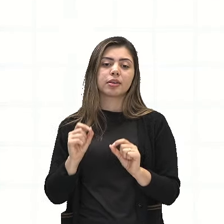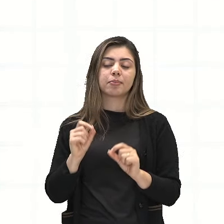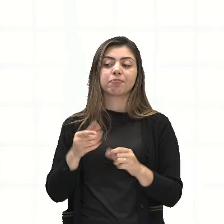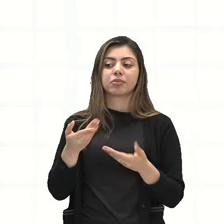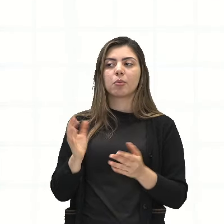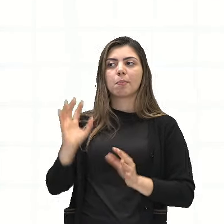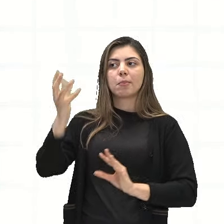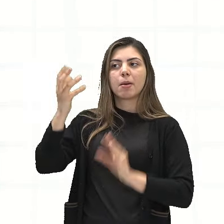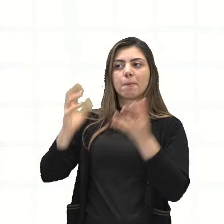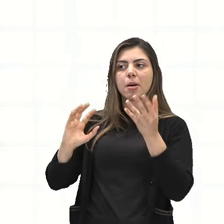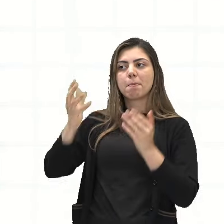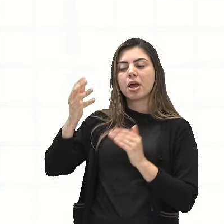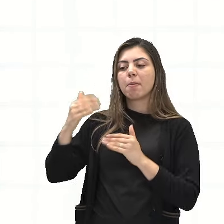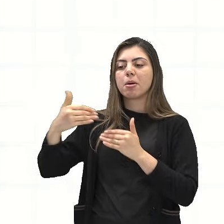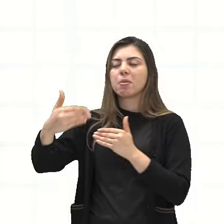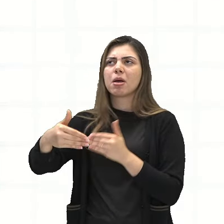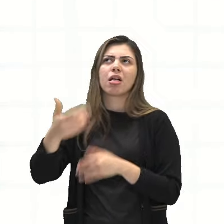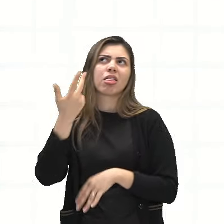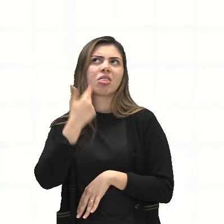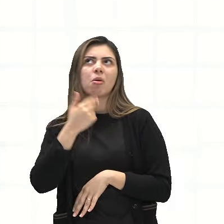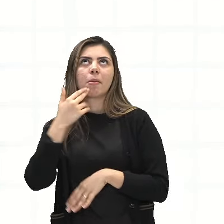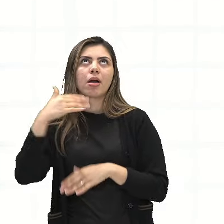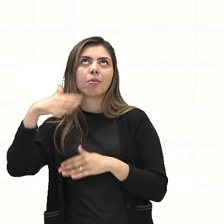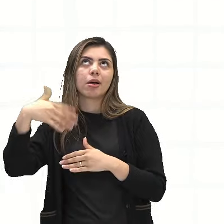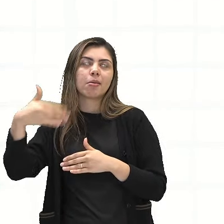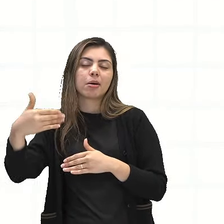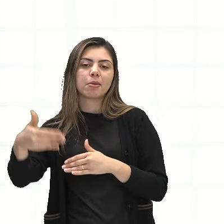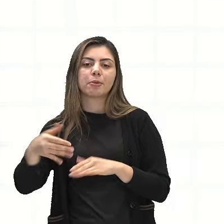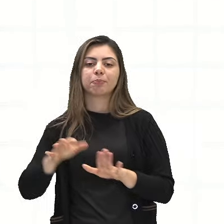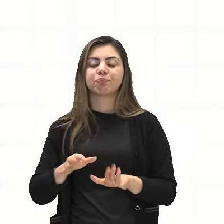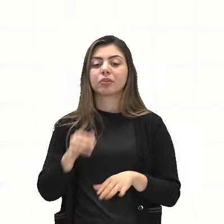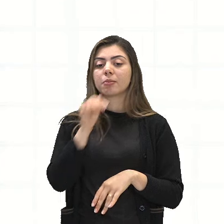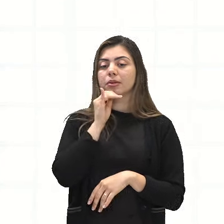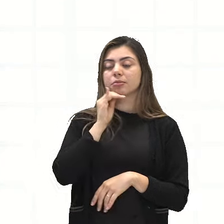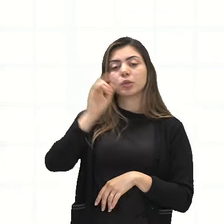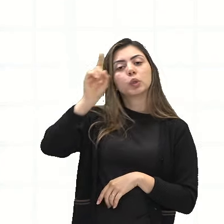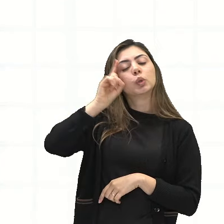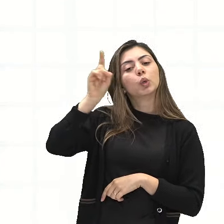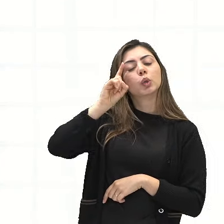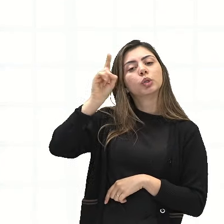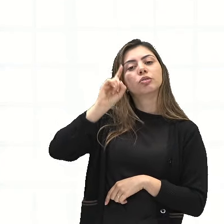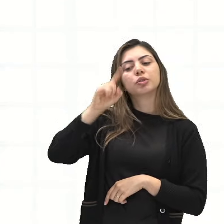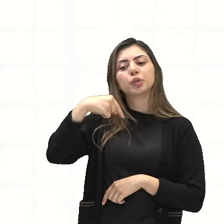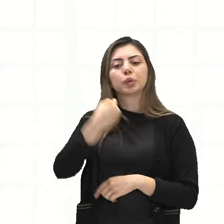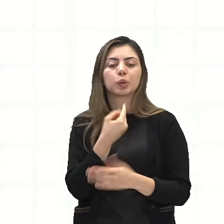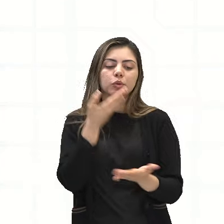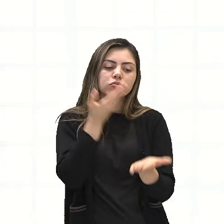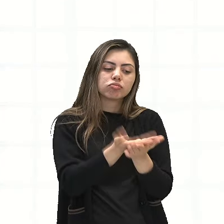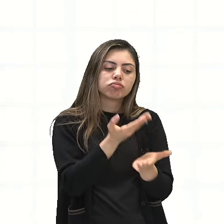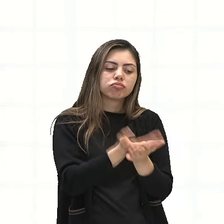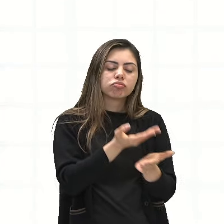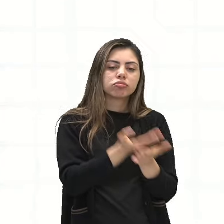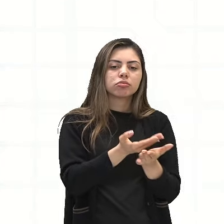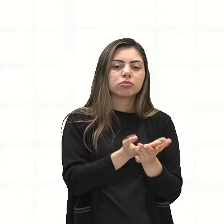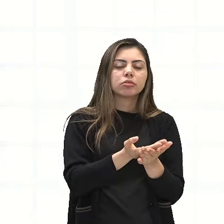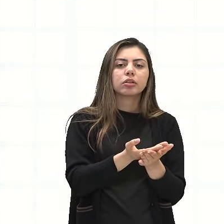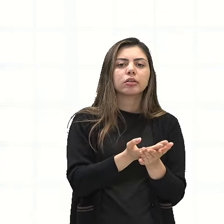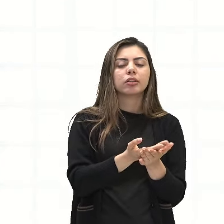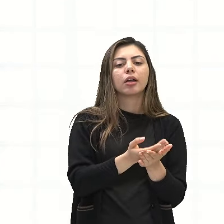momentos a gente não valoriza. Por exemplo, todos os dias, estudando, nós temos que